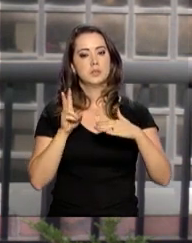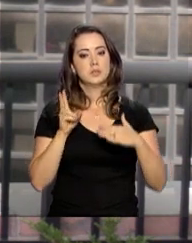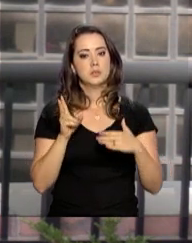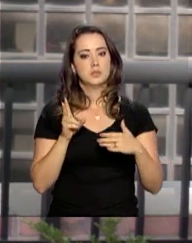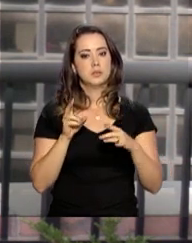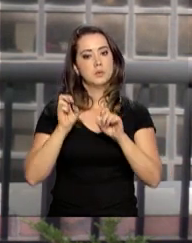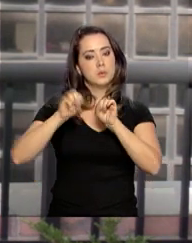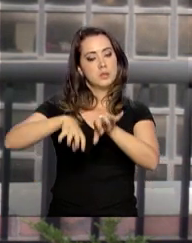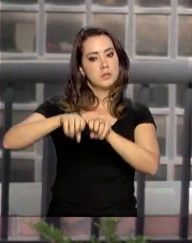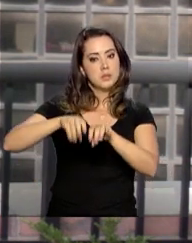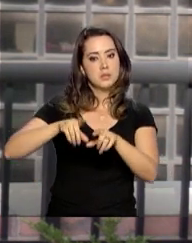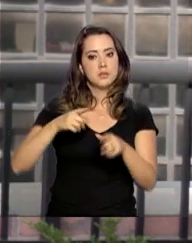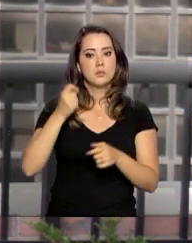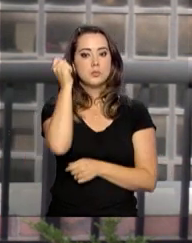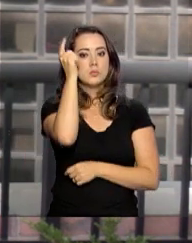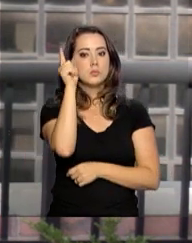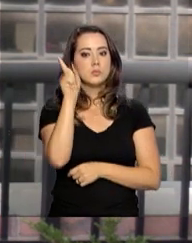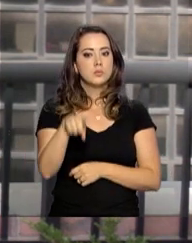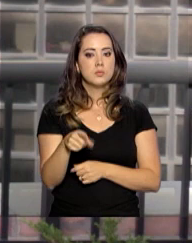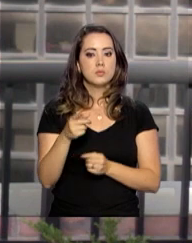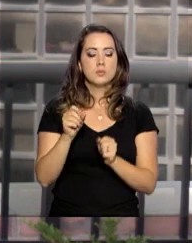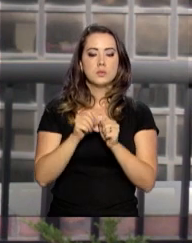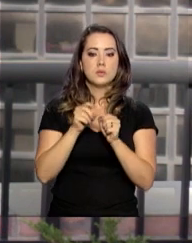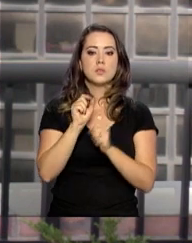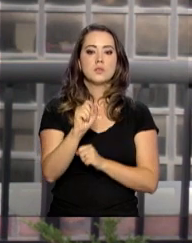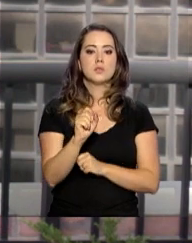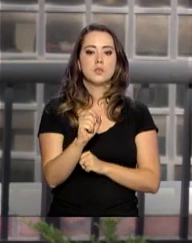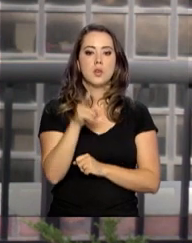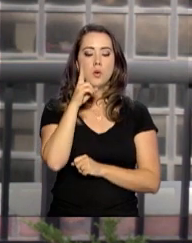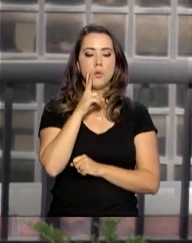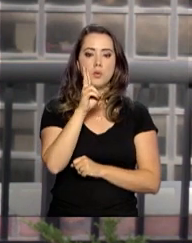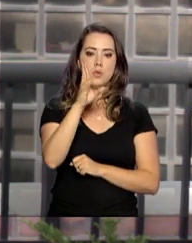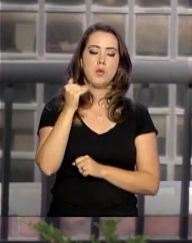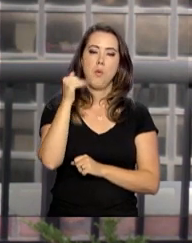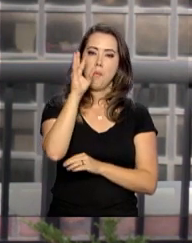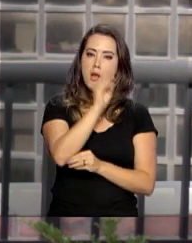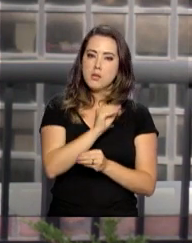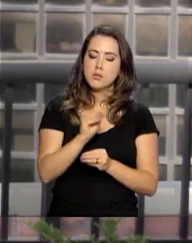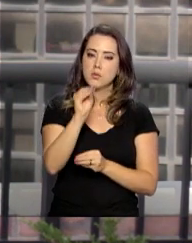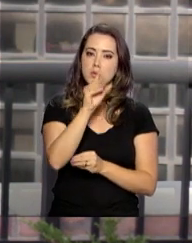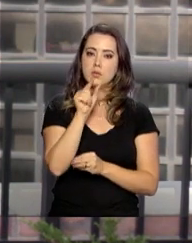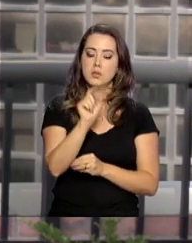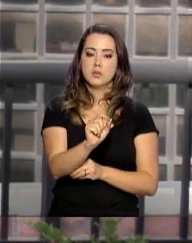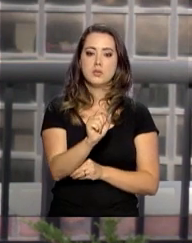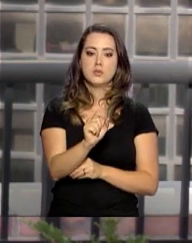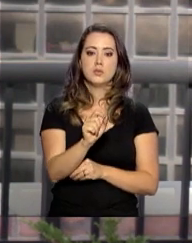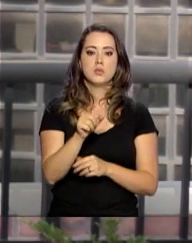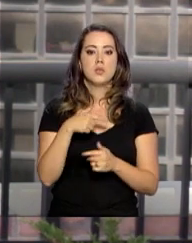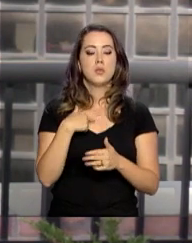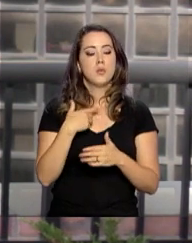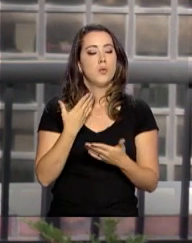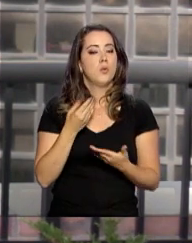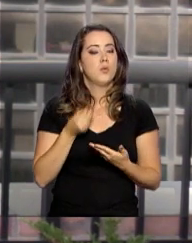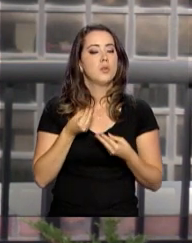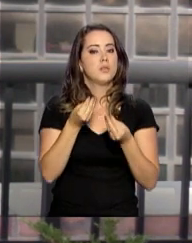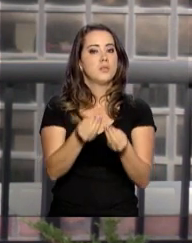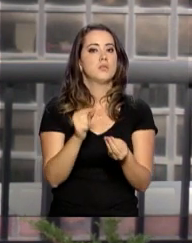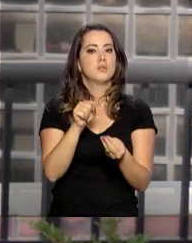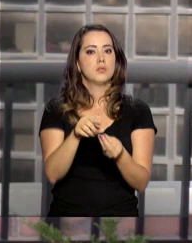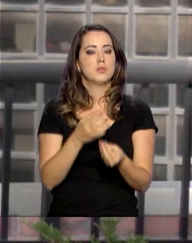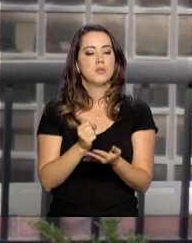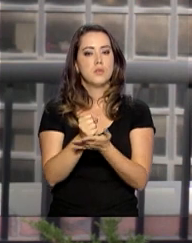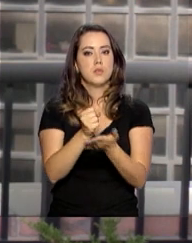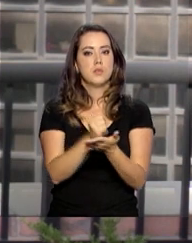educação, a ideia é que ela faça o quê? Ela olhe com mais cuidado o que está sendo passado, então, para essas